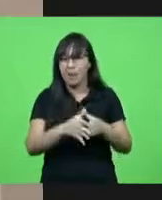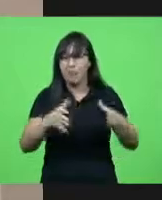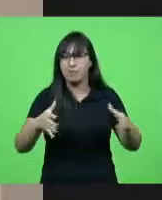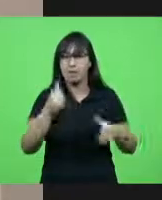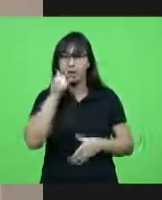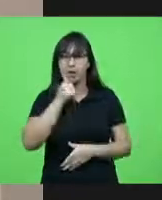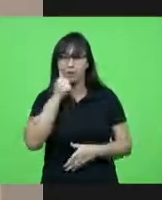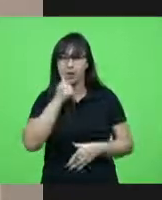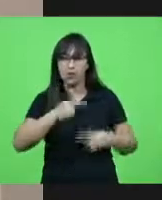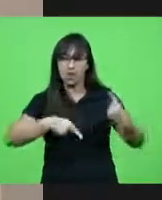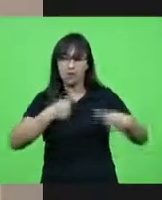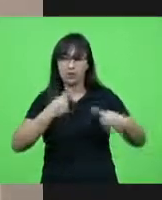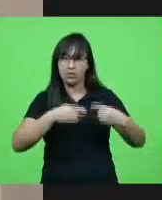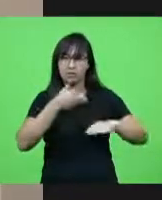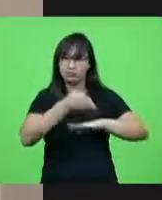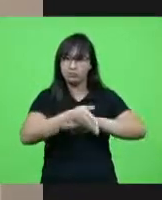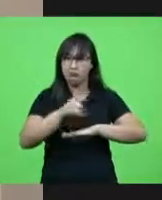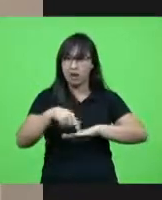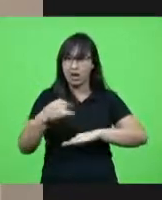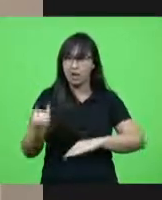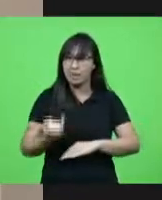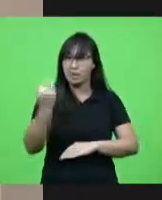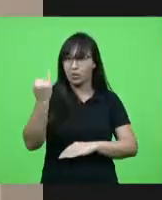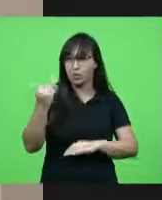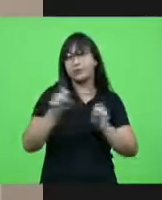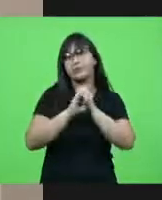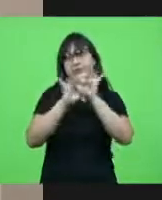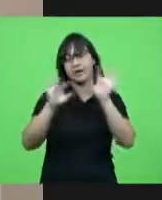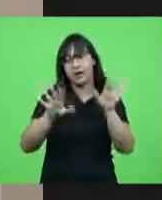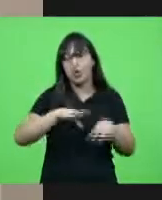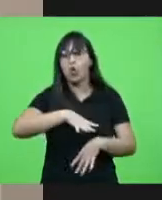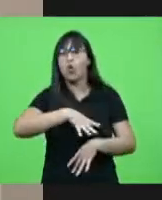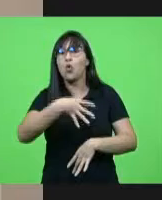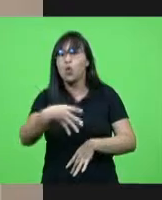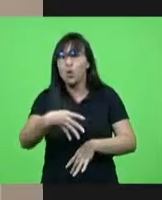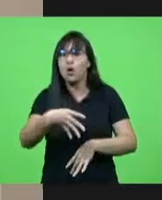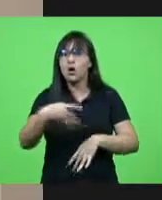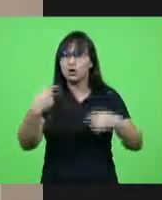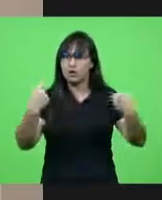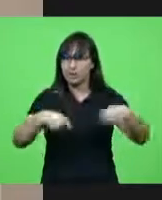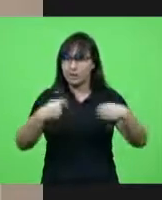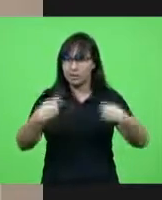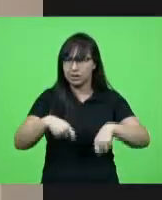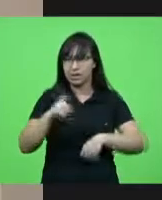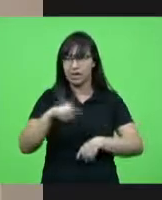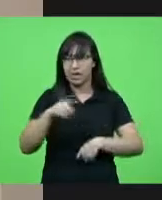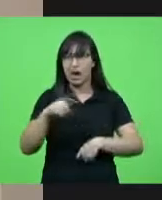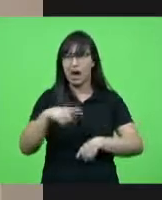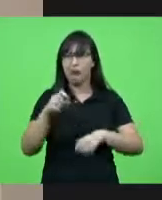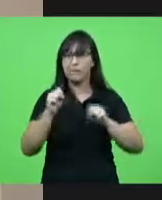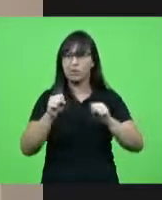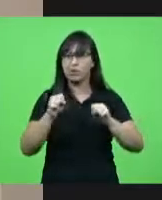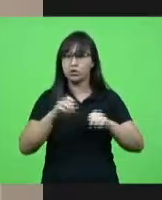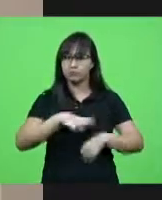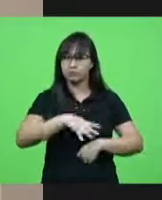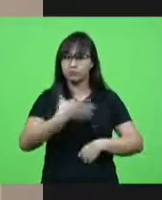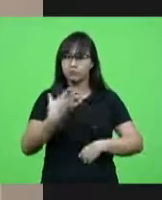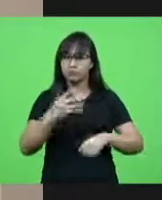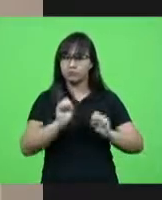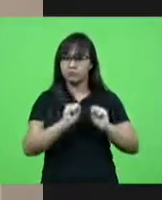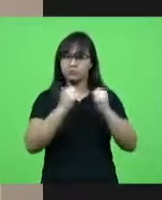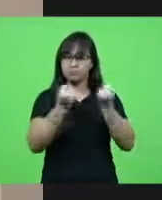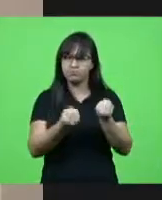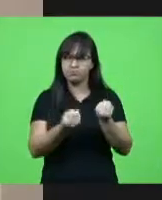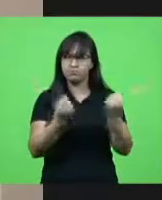do processo político e tiverem claro também a coragem que também é preciso isso é ter a coragem de enfrentar os desafios